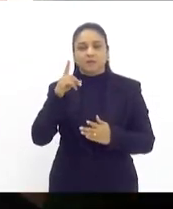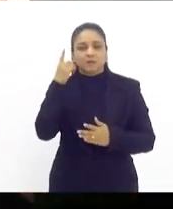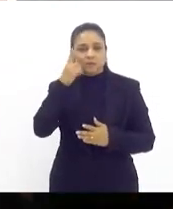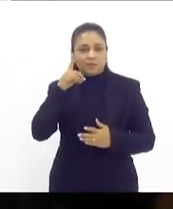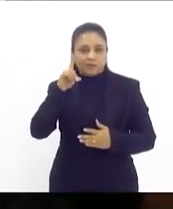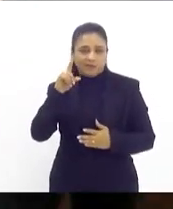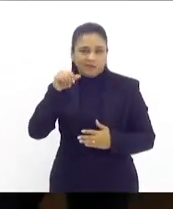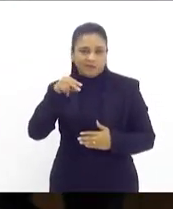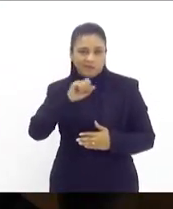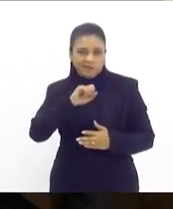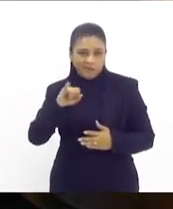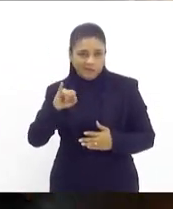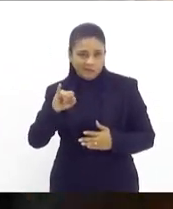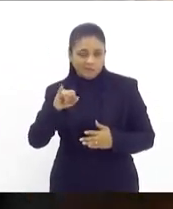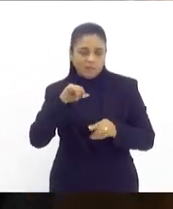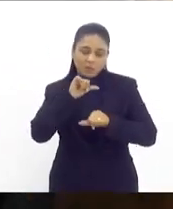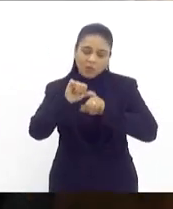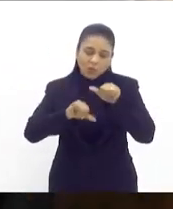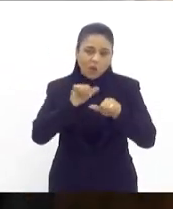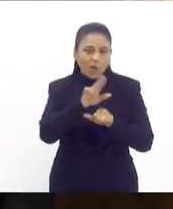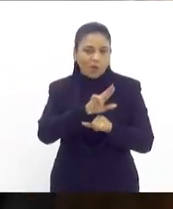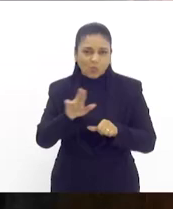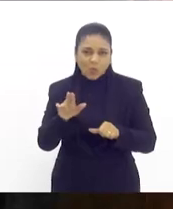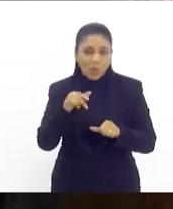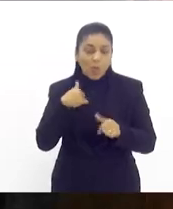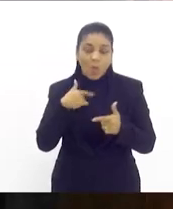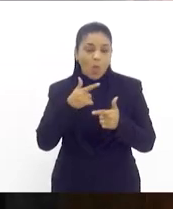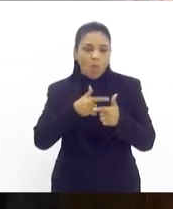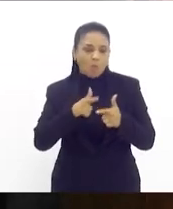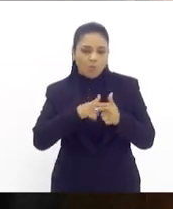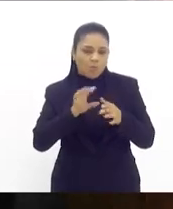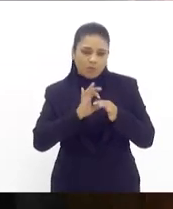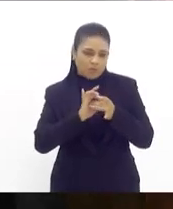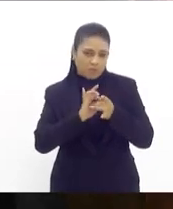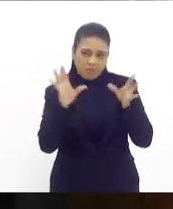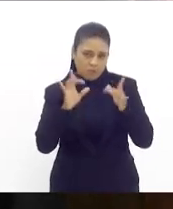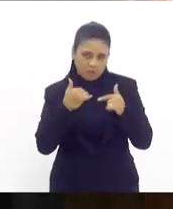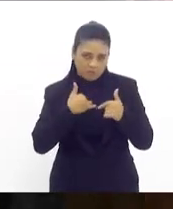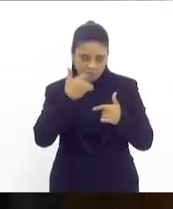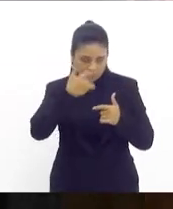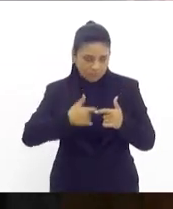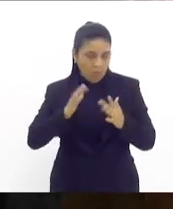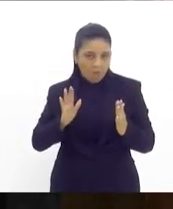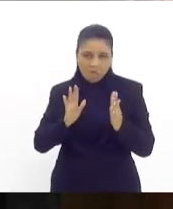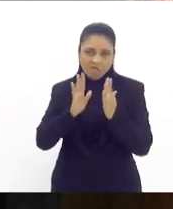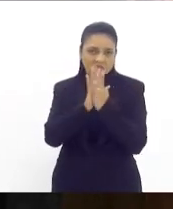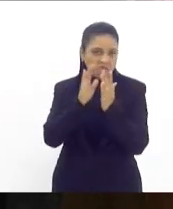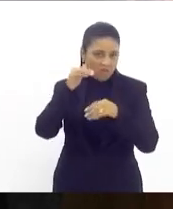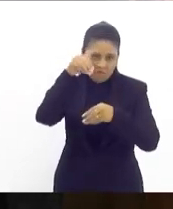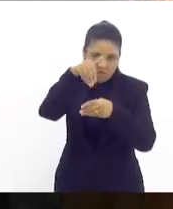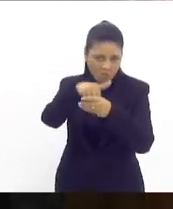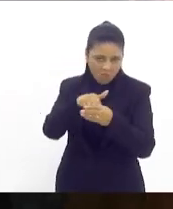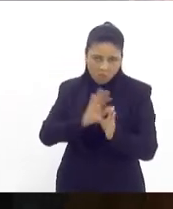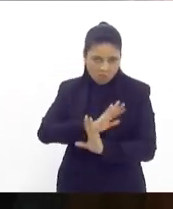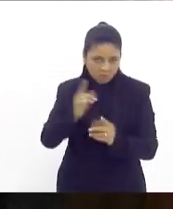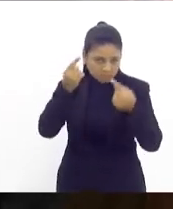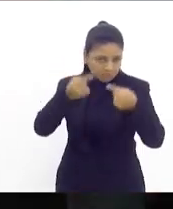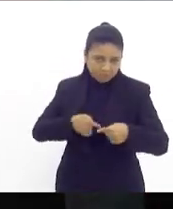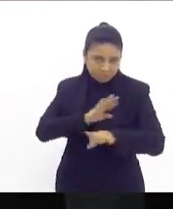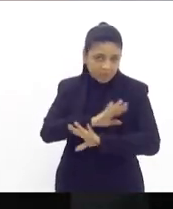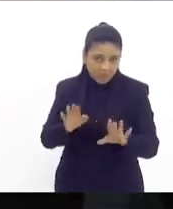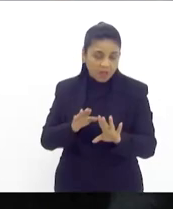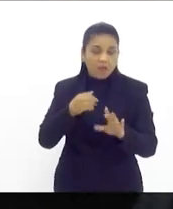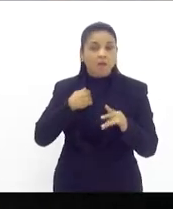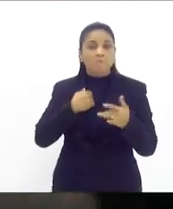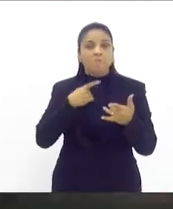para troca de nome. Eu não tenho o menor problema com a democracia, não. Se a gente quiser enfrentar no voto, não há problema. Mas se isso se tornar